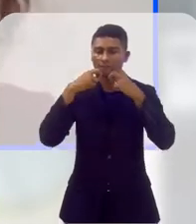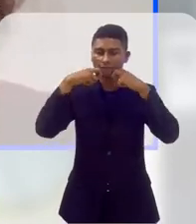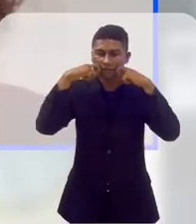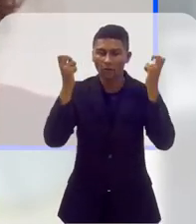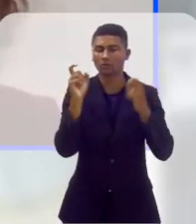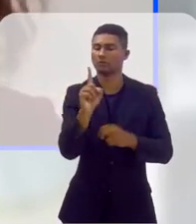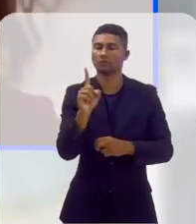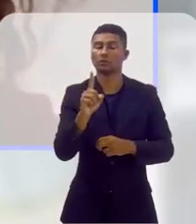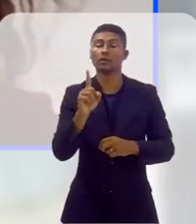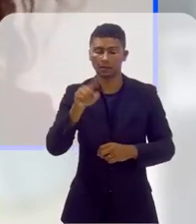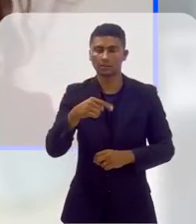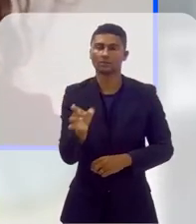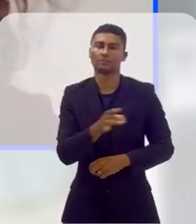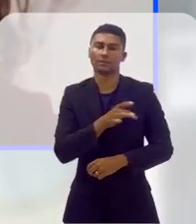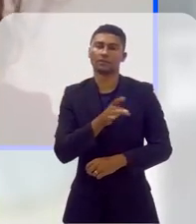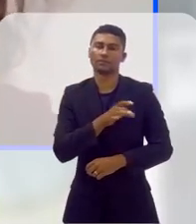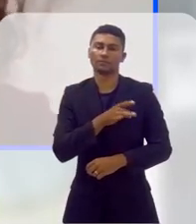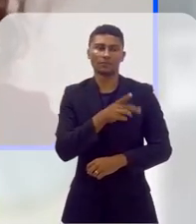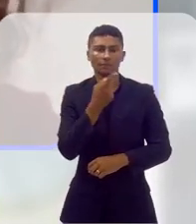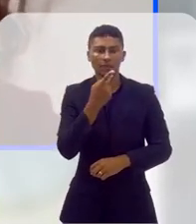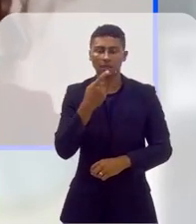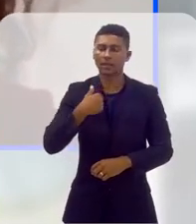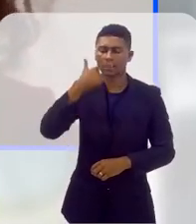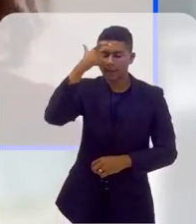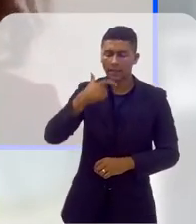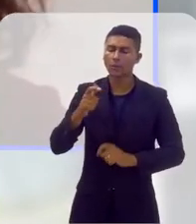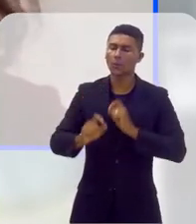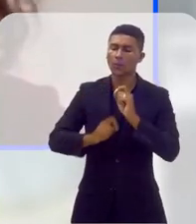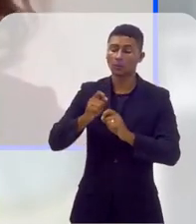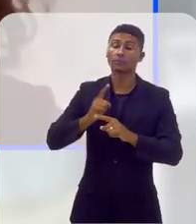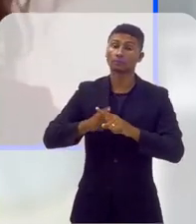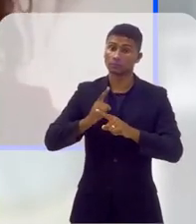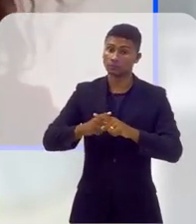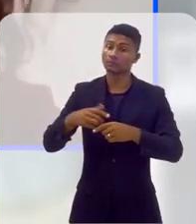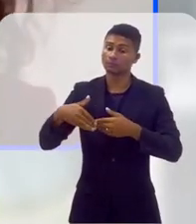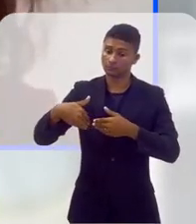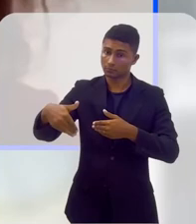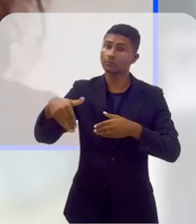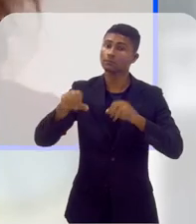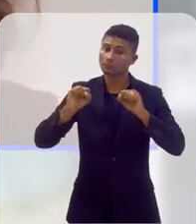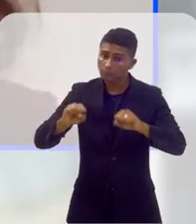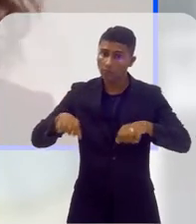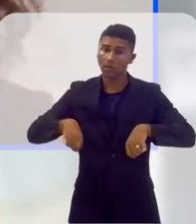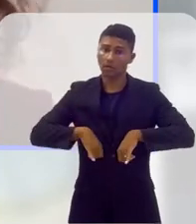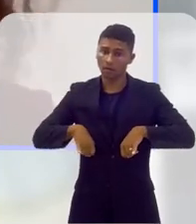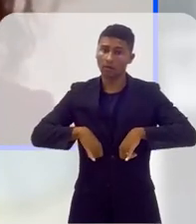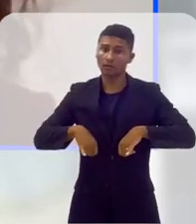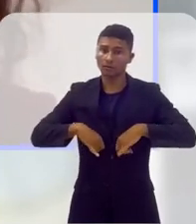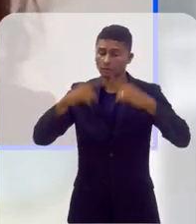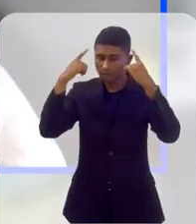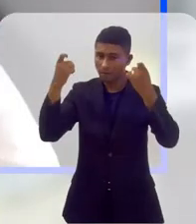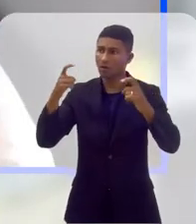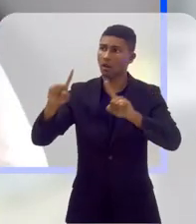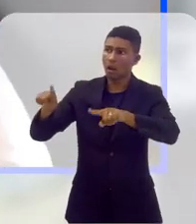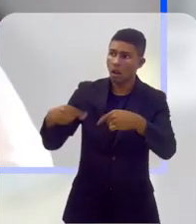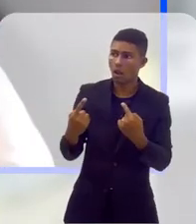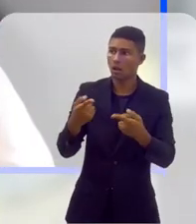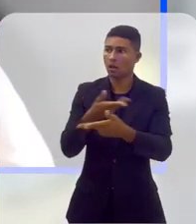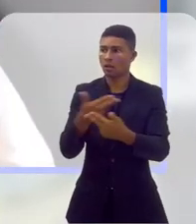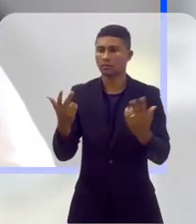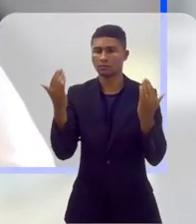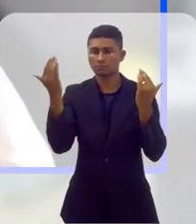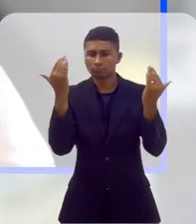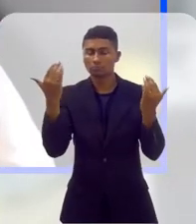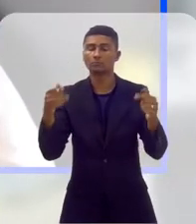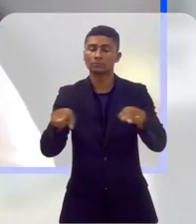de vergonha, mas elas têm medo de falar o que elas são, por causa da violência que nós sofremos de todas as formas, simbólica, psicológica